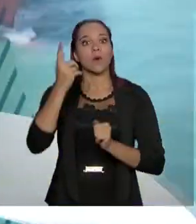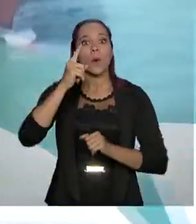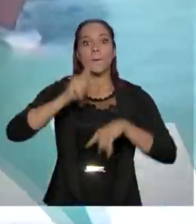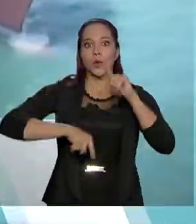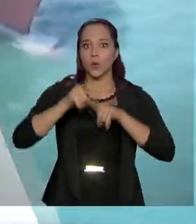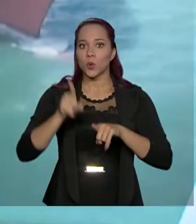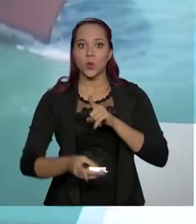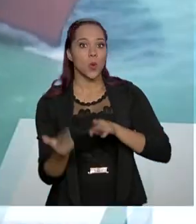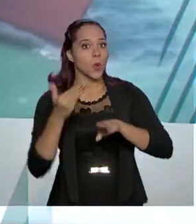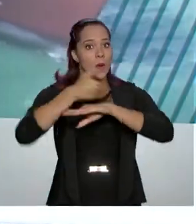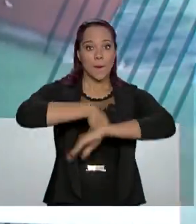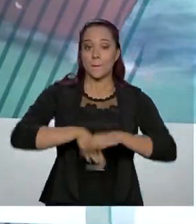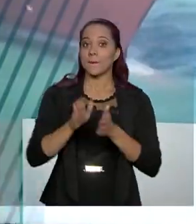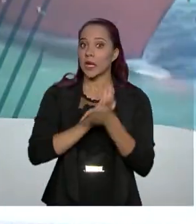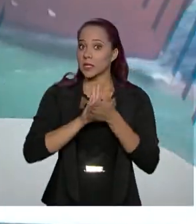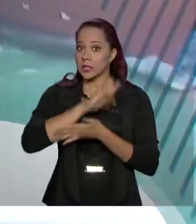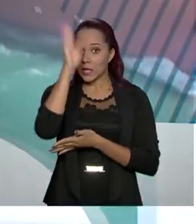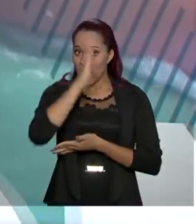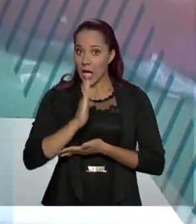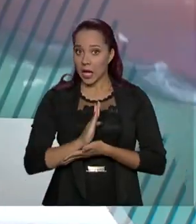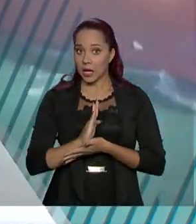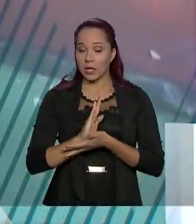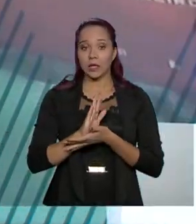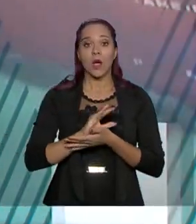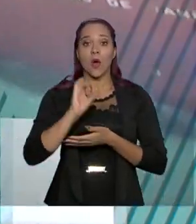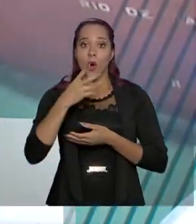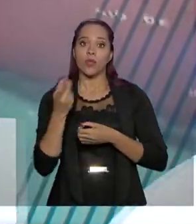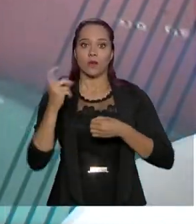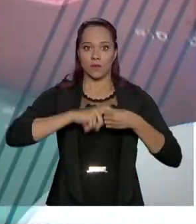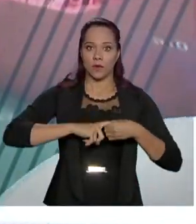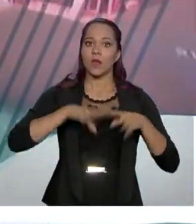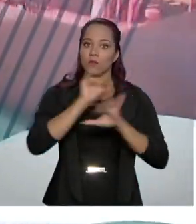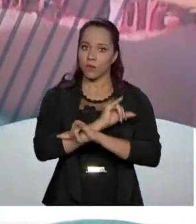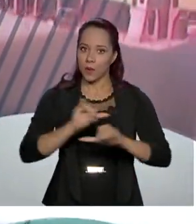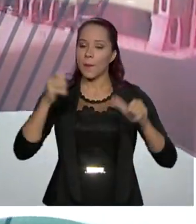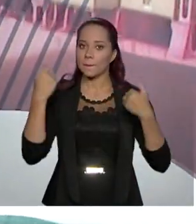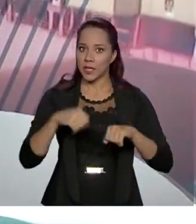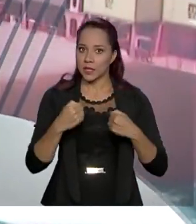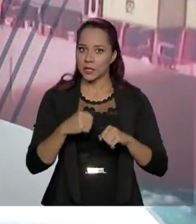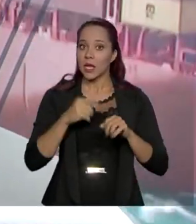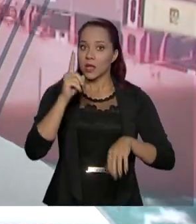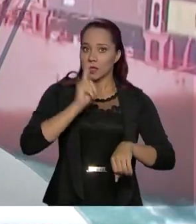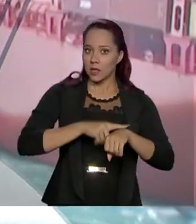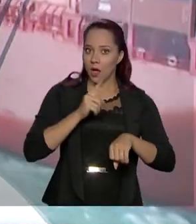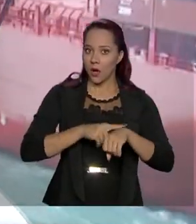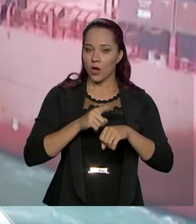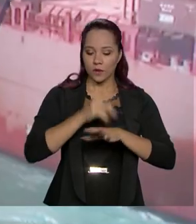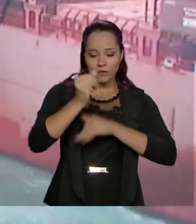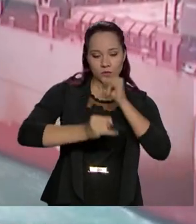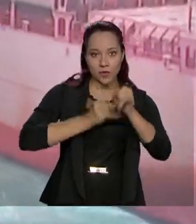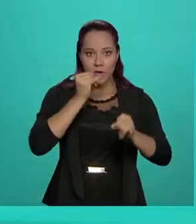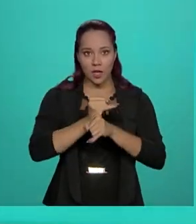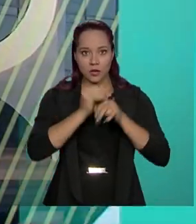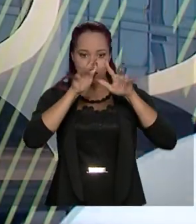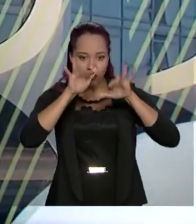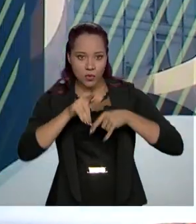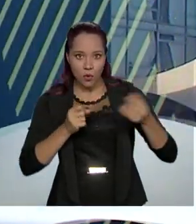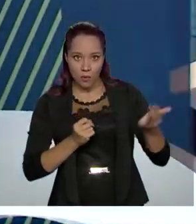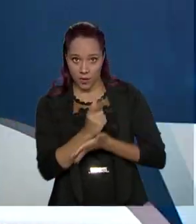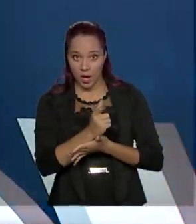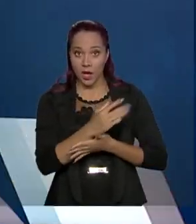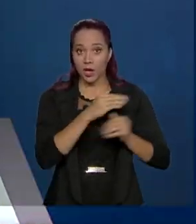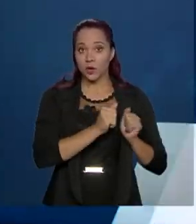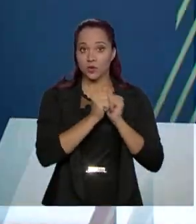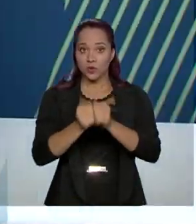o produto não entre no Brasil ou seja devolvido. A informação deve ser prestada na hora da compra online e encaminhada junto